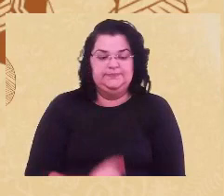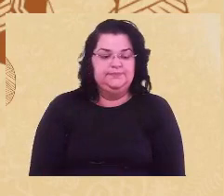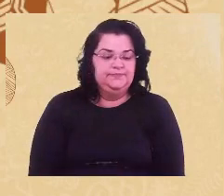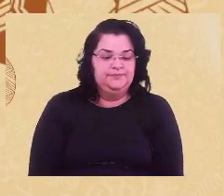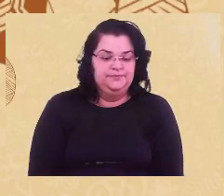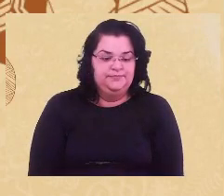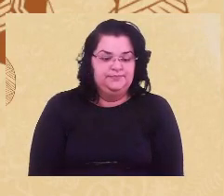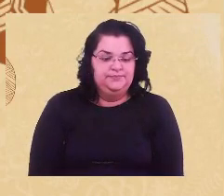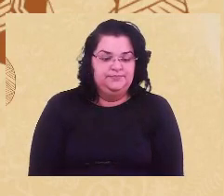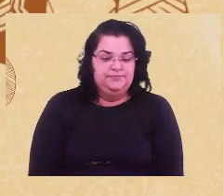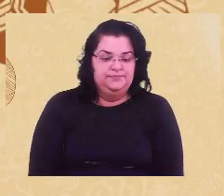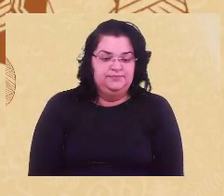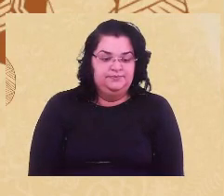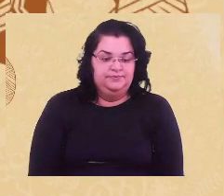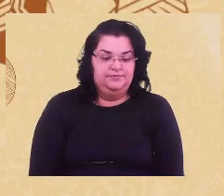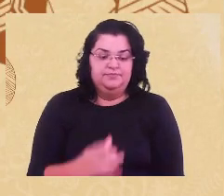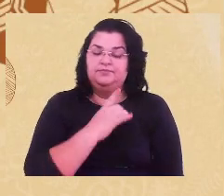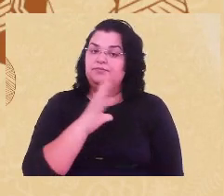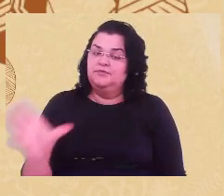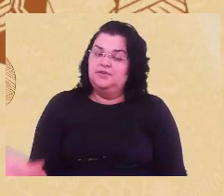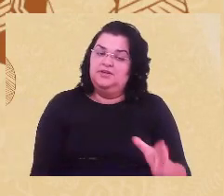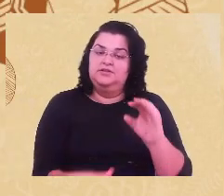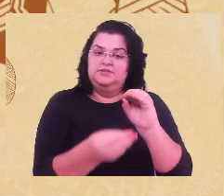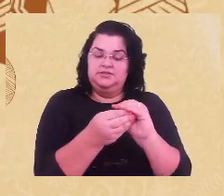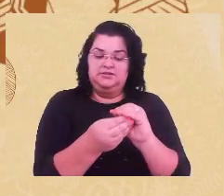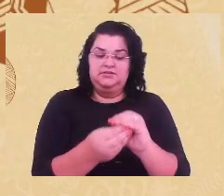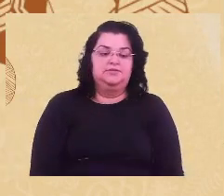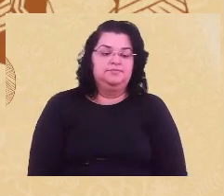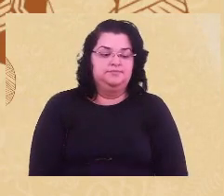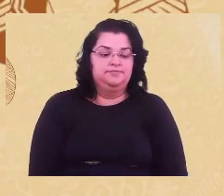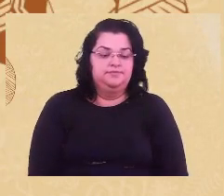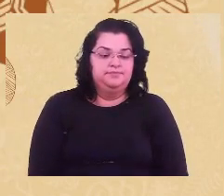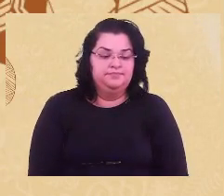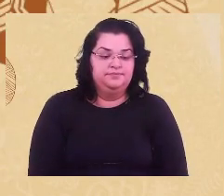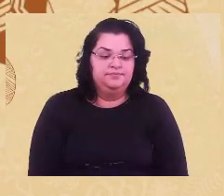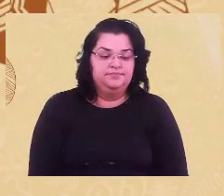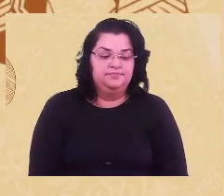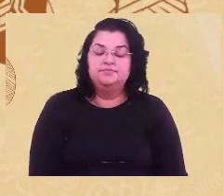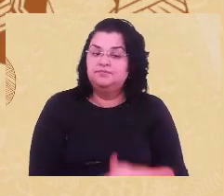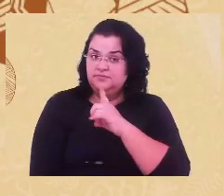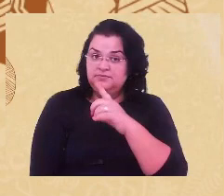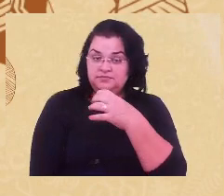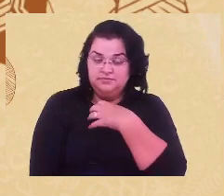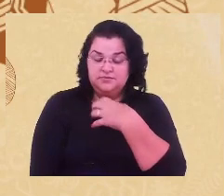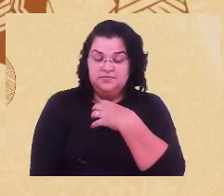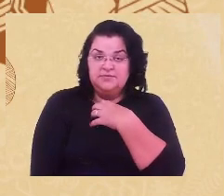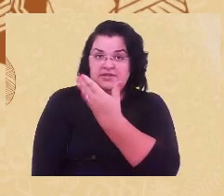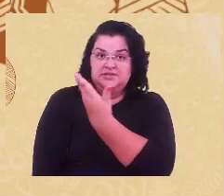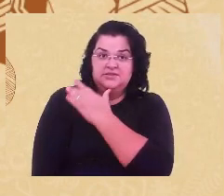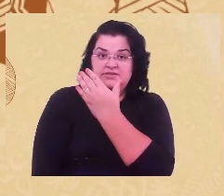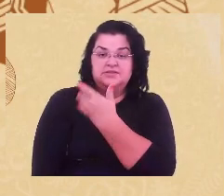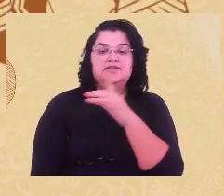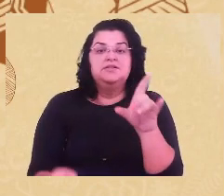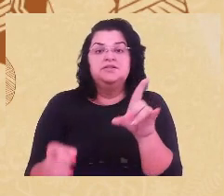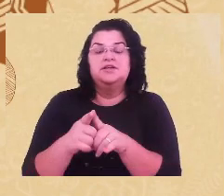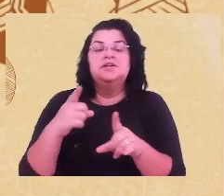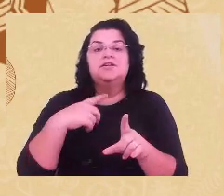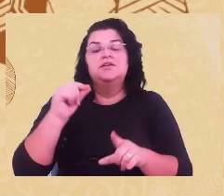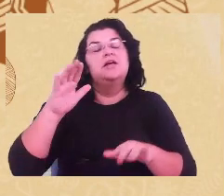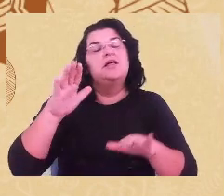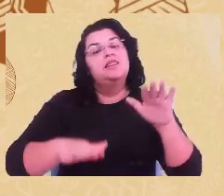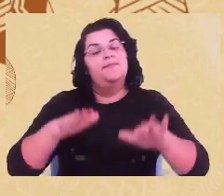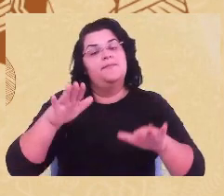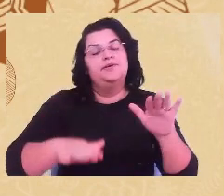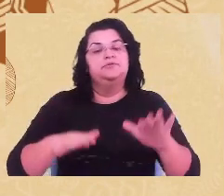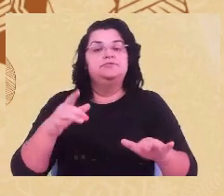E acrescenta, né, professor Abraão, que é este Estado racista também quem determina sobre